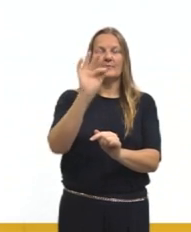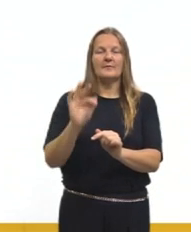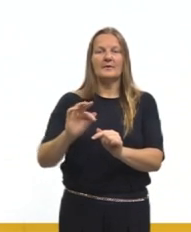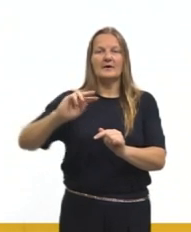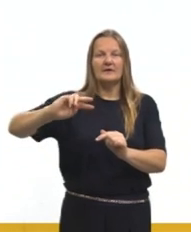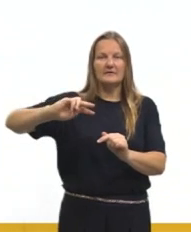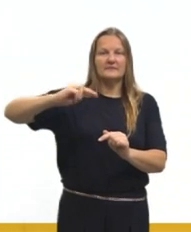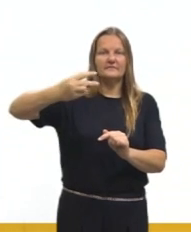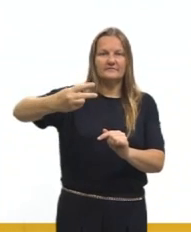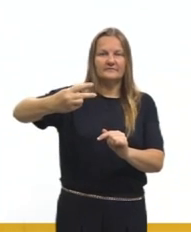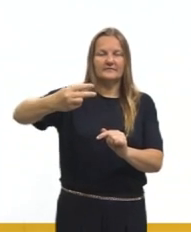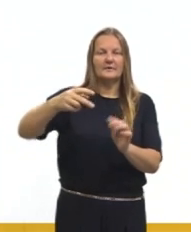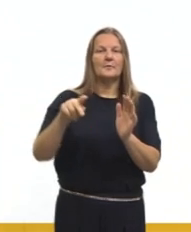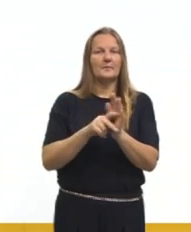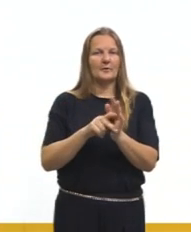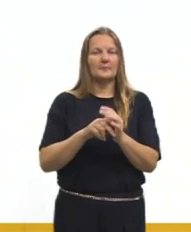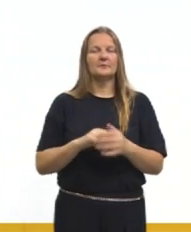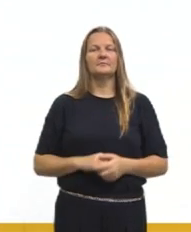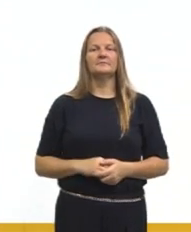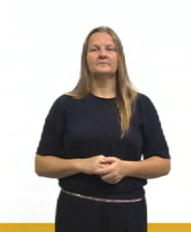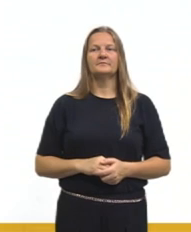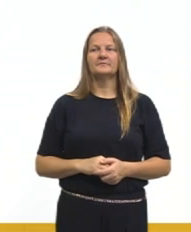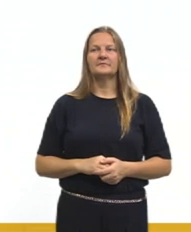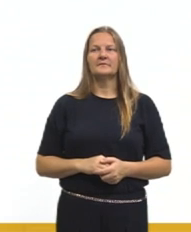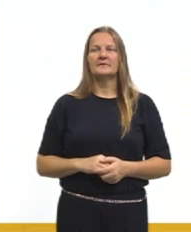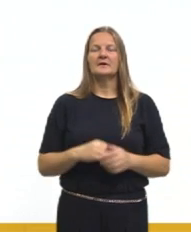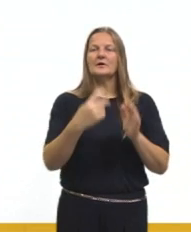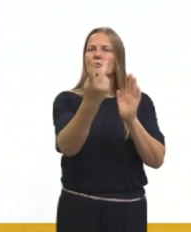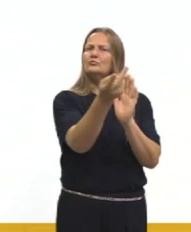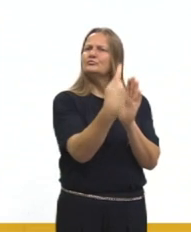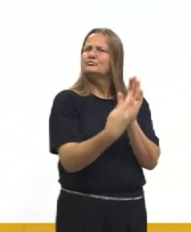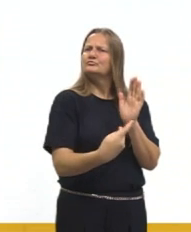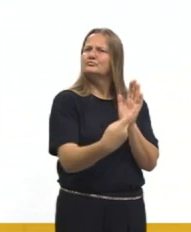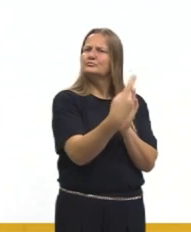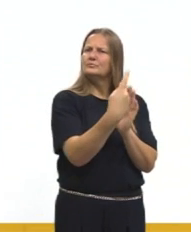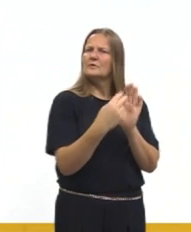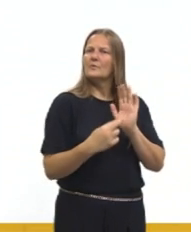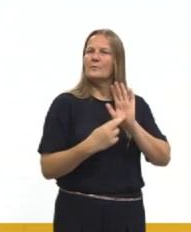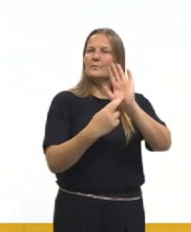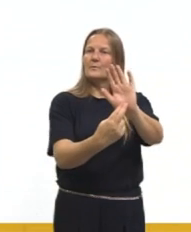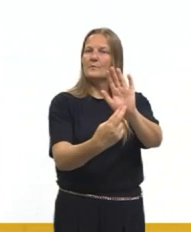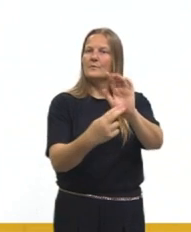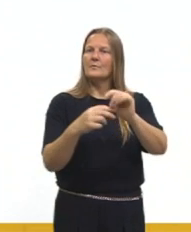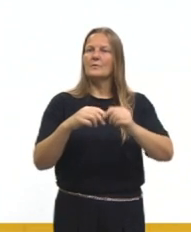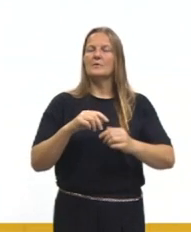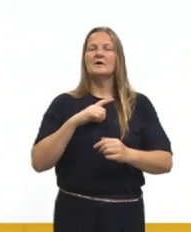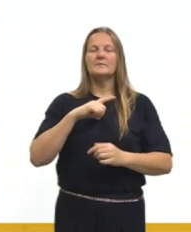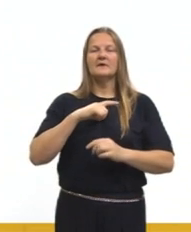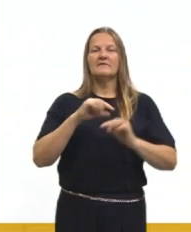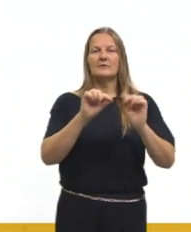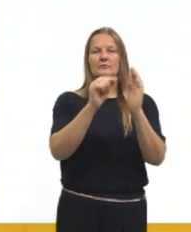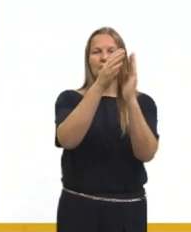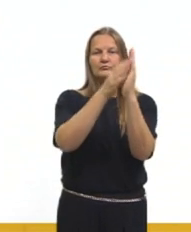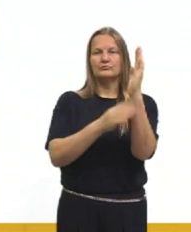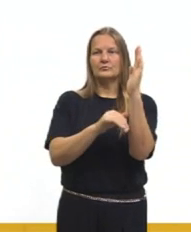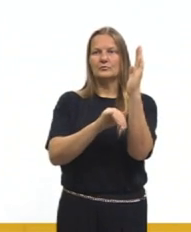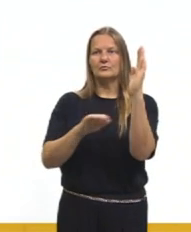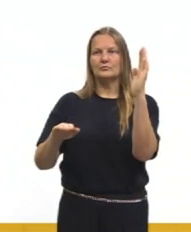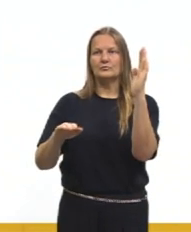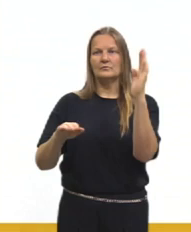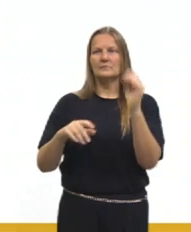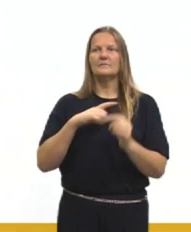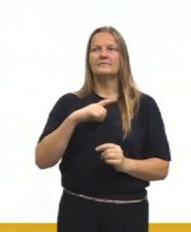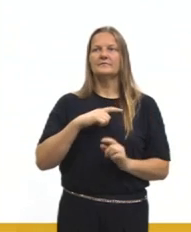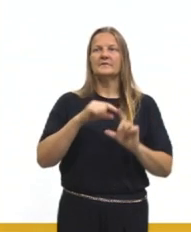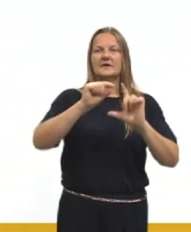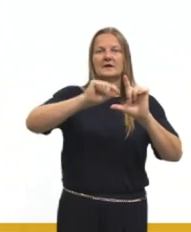Uma questão que nós tínhamos a representação gráfica. Precisávamos encontrar o vértice. E também aqui